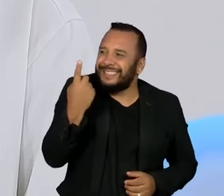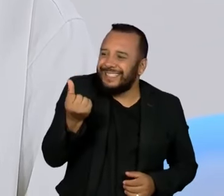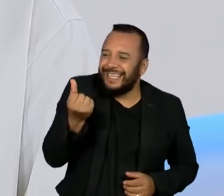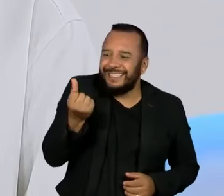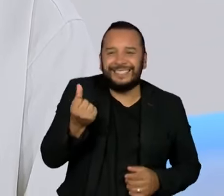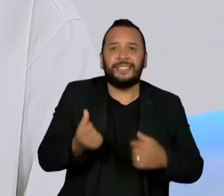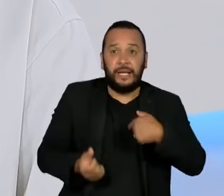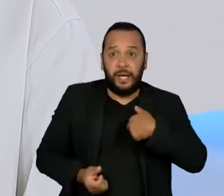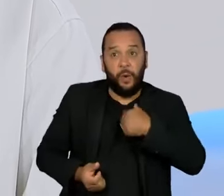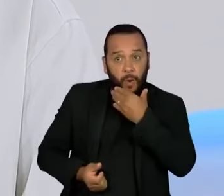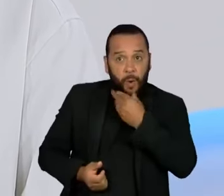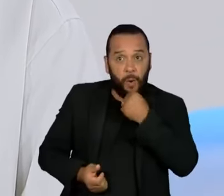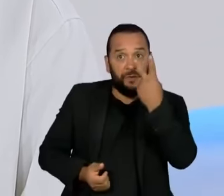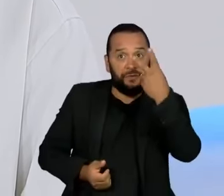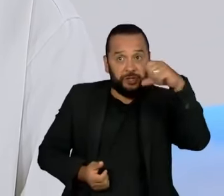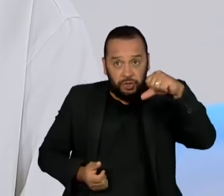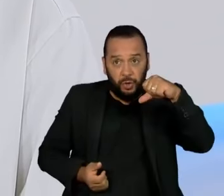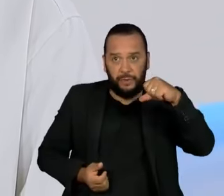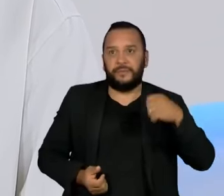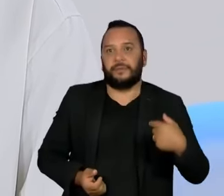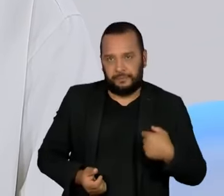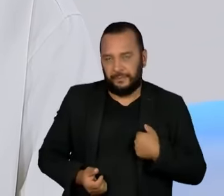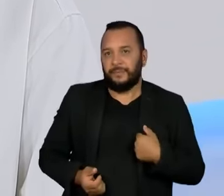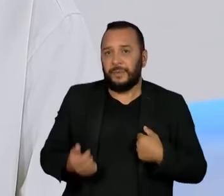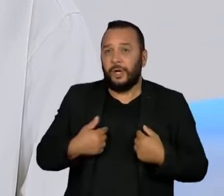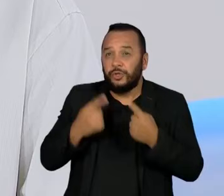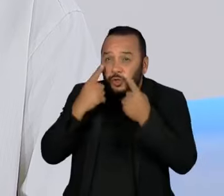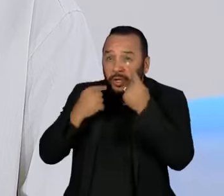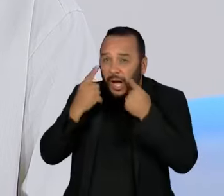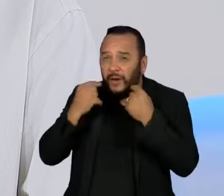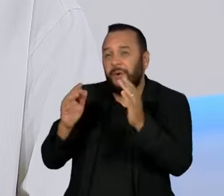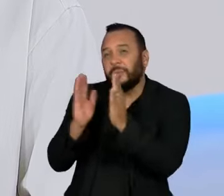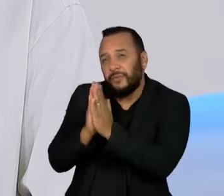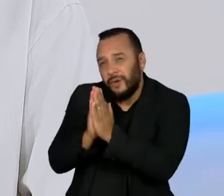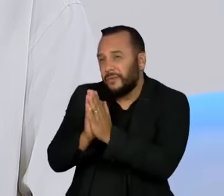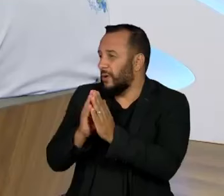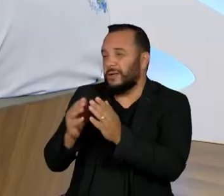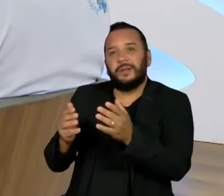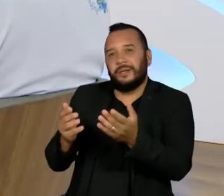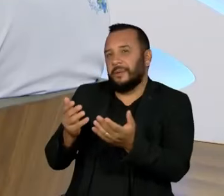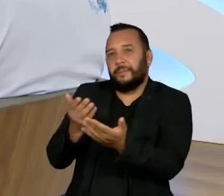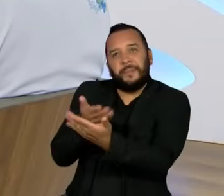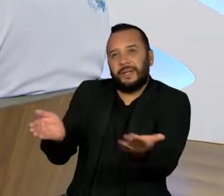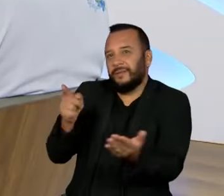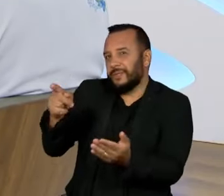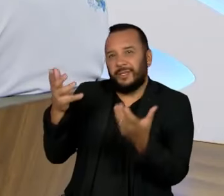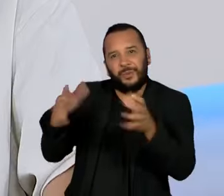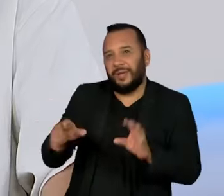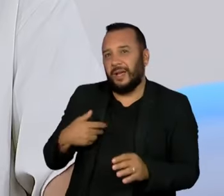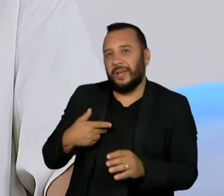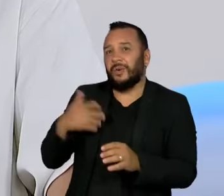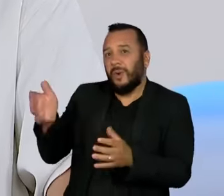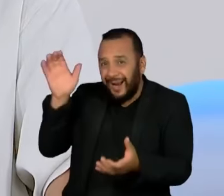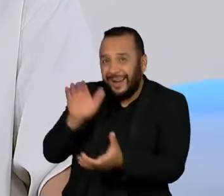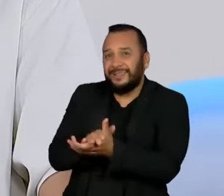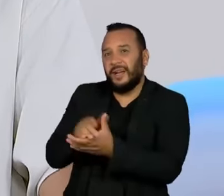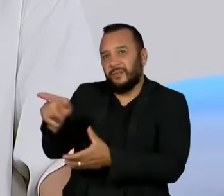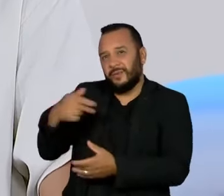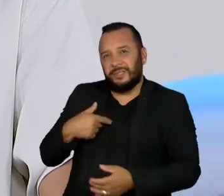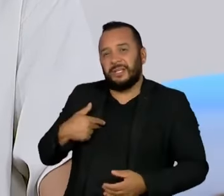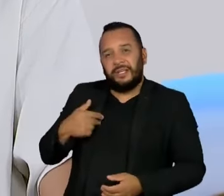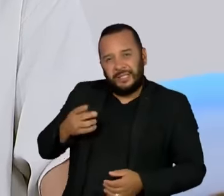e eu chorava copiosamente e dizia para ela, pelo amor de Deus, não deixa eu te perder, porque você vai ser minha mulher para todo sempre,